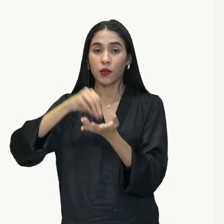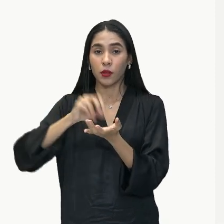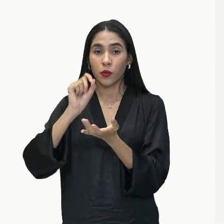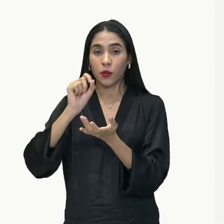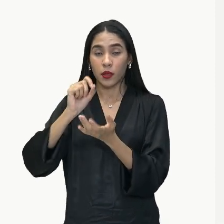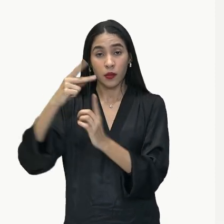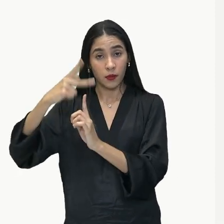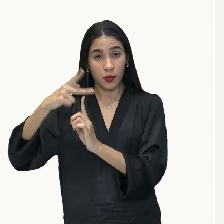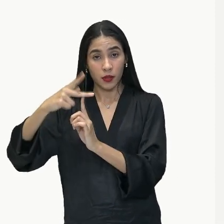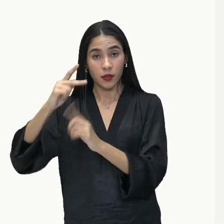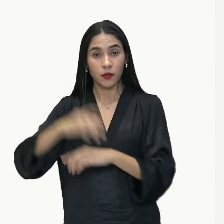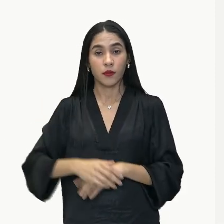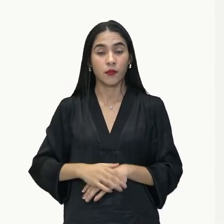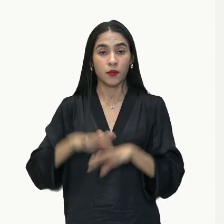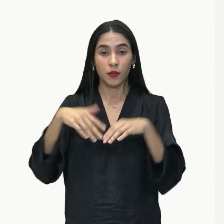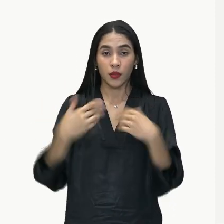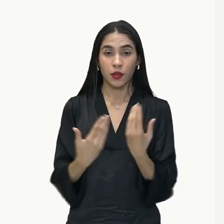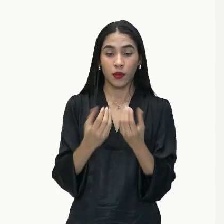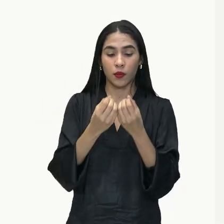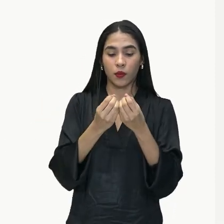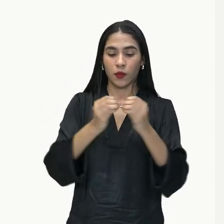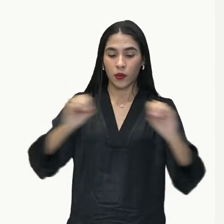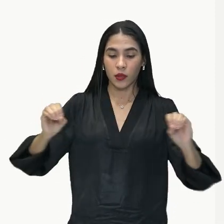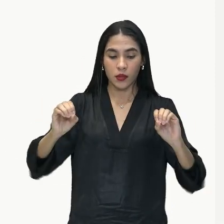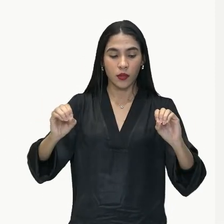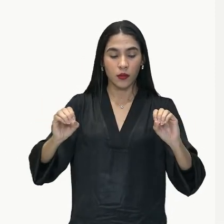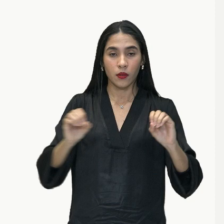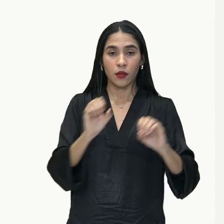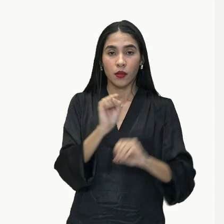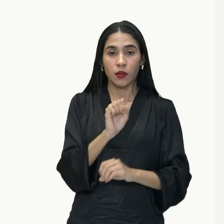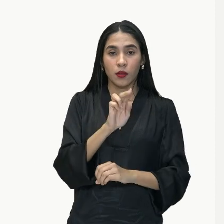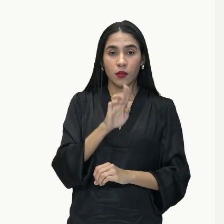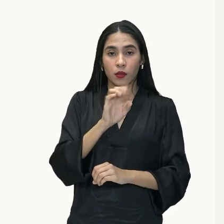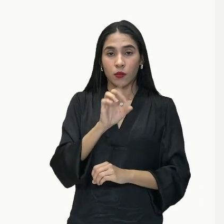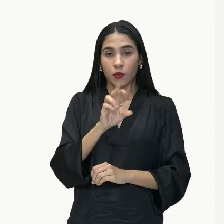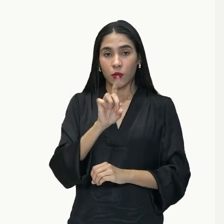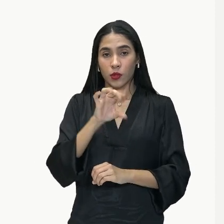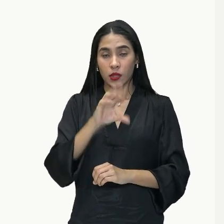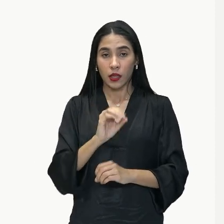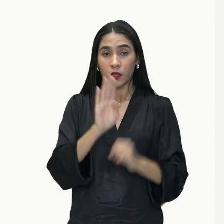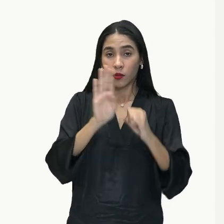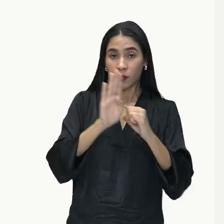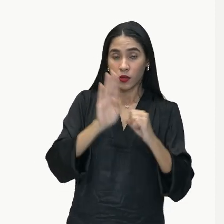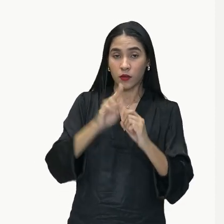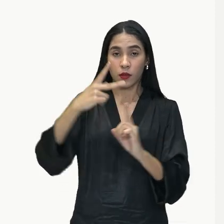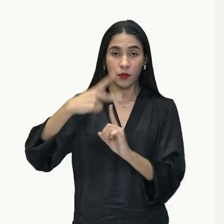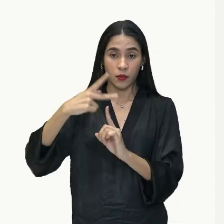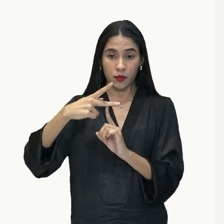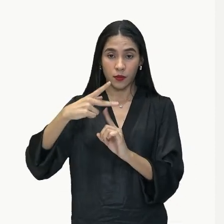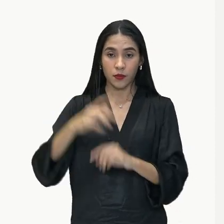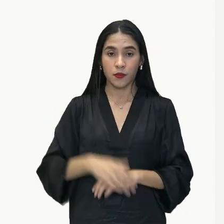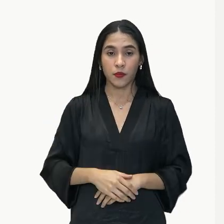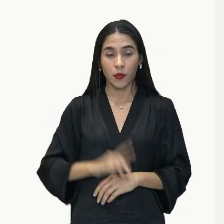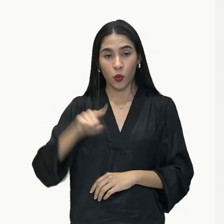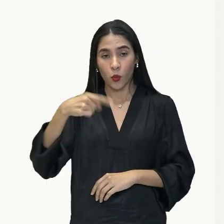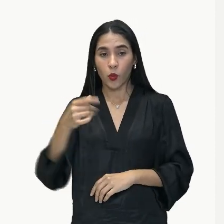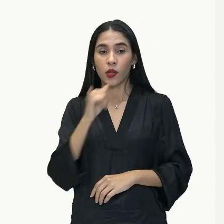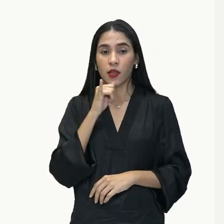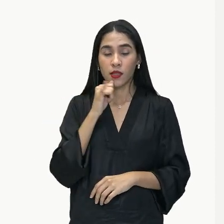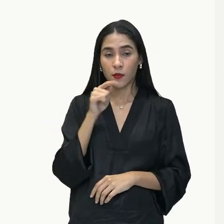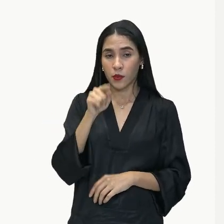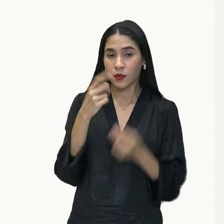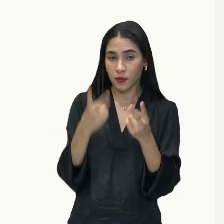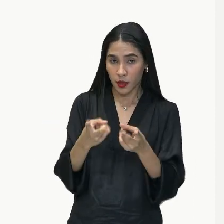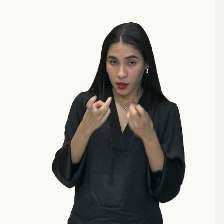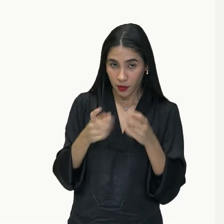predicativo. Então, a oração será subordinada substantiva dedicativa. Nos outros exemplos, você